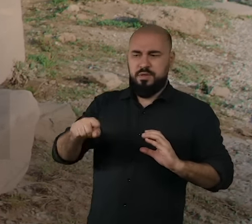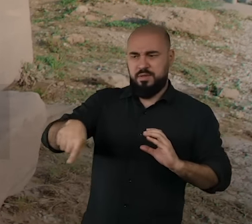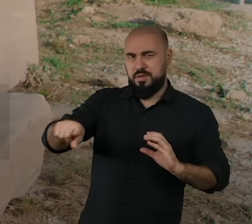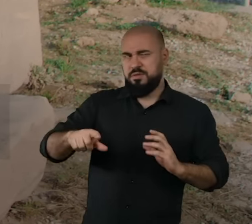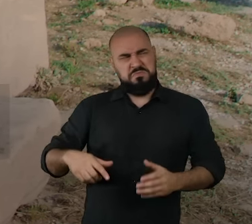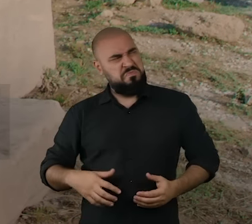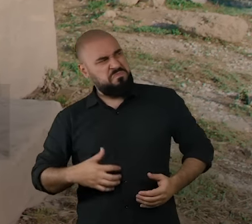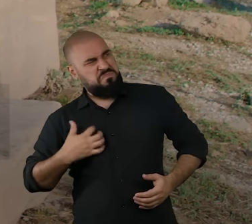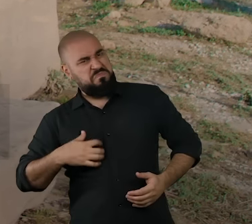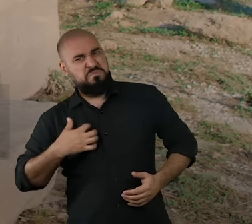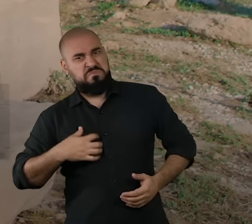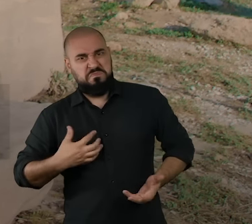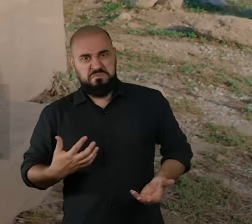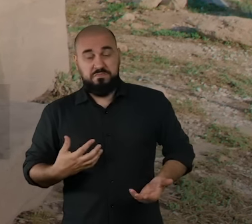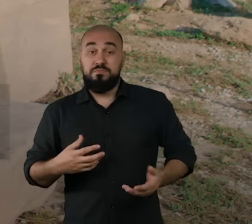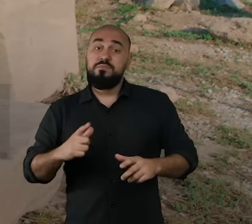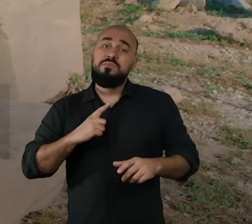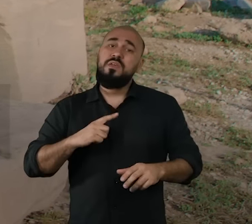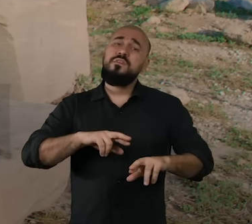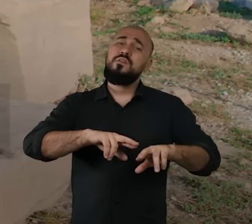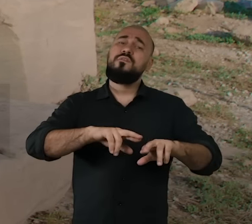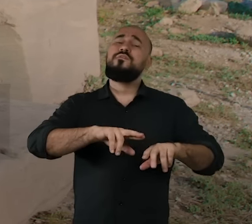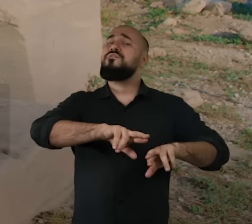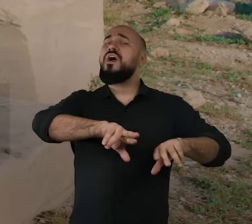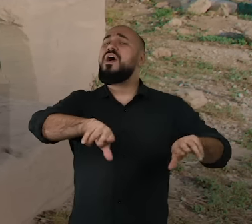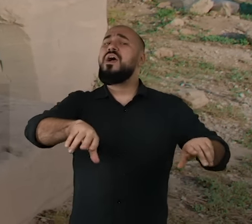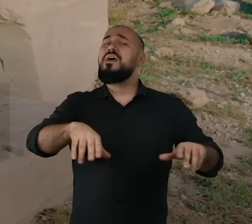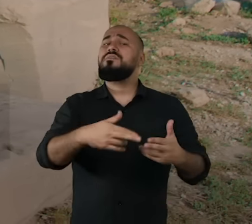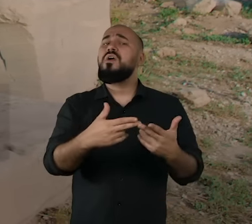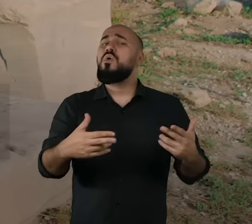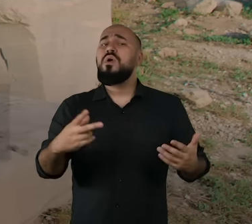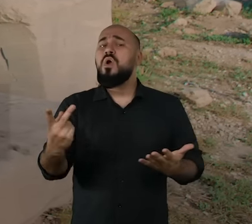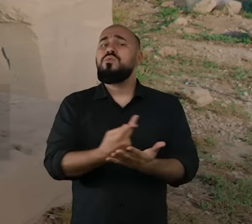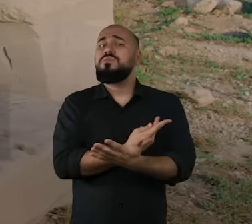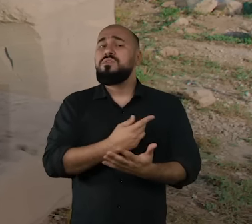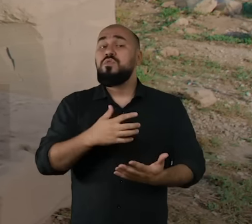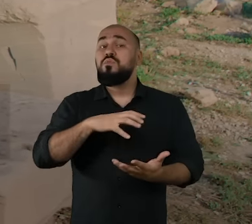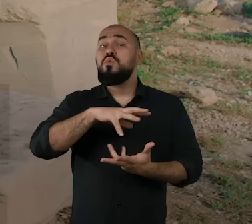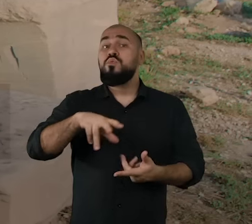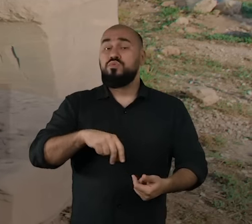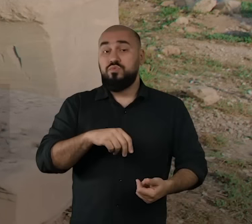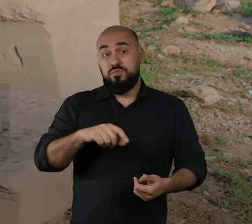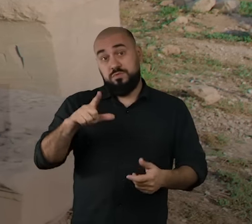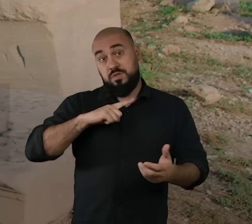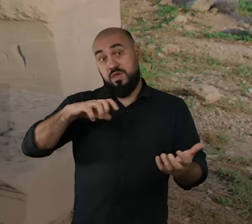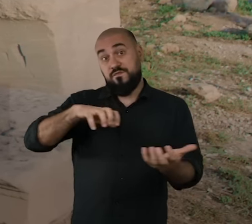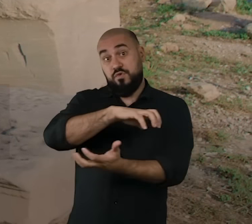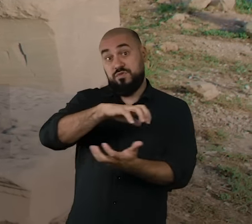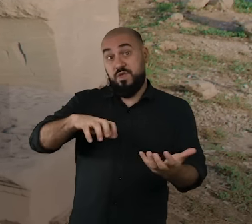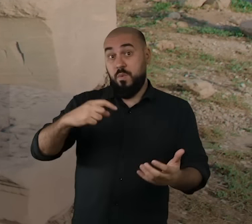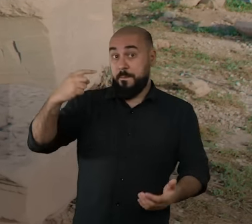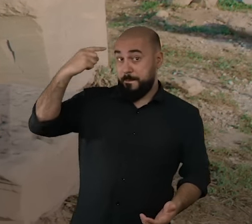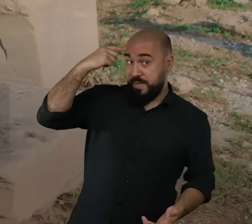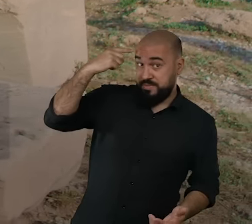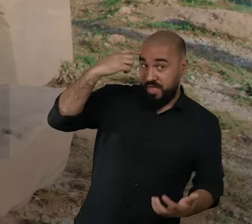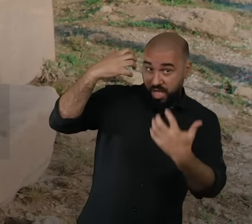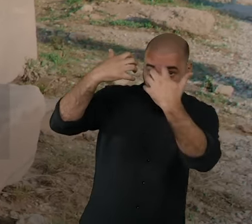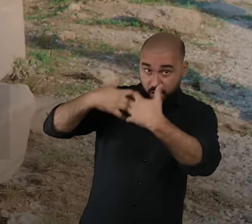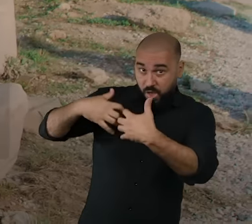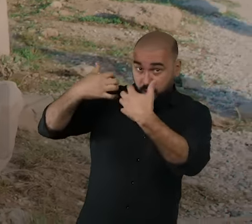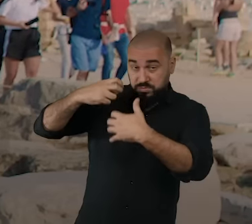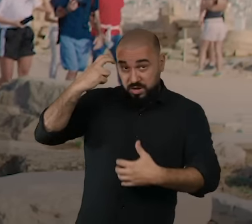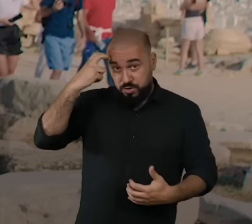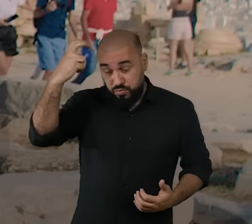houve várias coisas acontecendo no mundo daquela época que provocaram uma verdadeira revolução mental, intelectual,